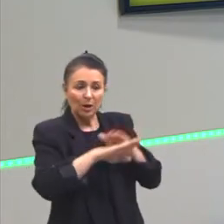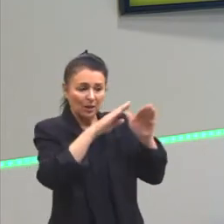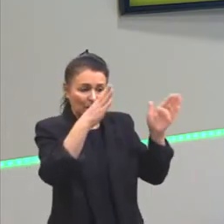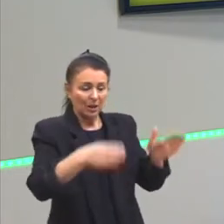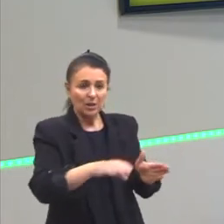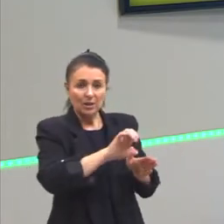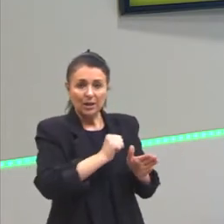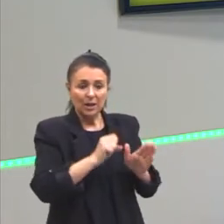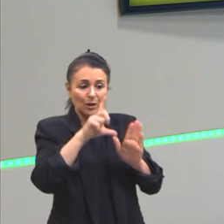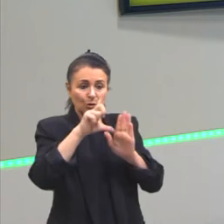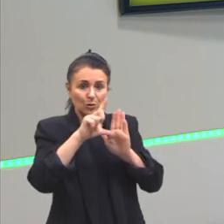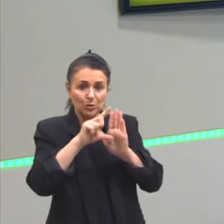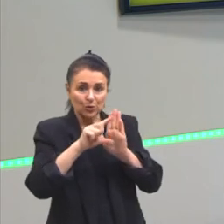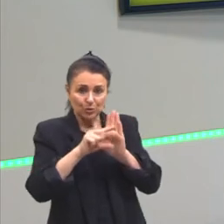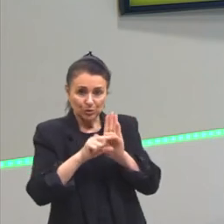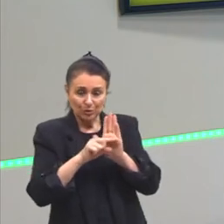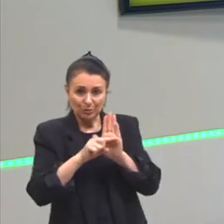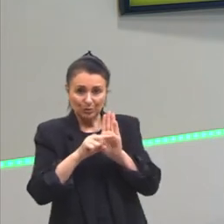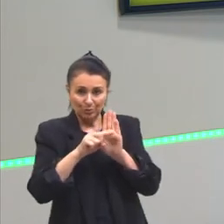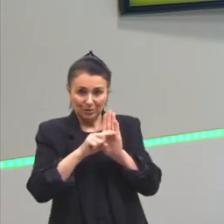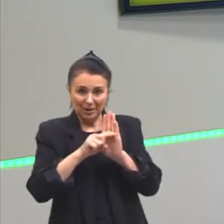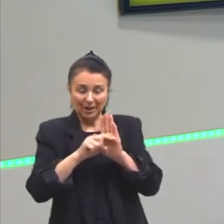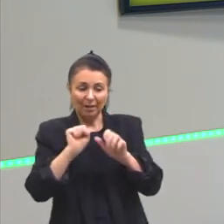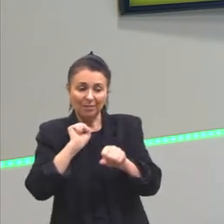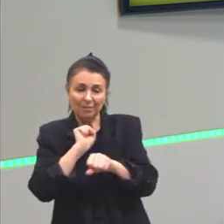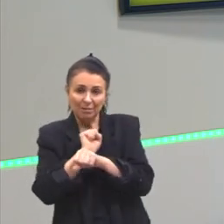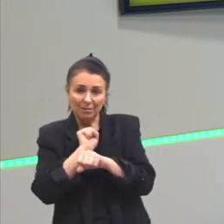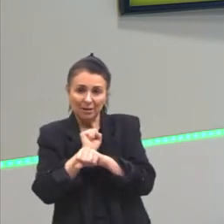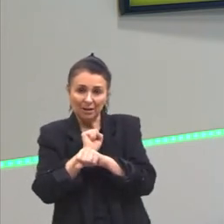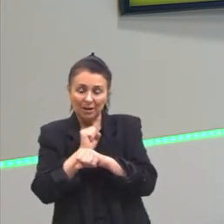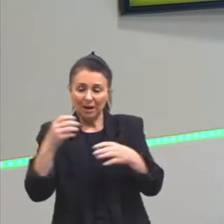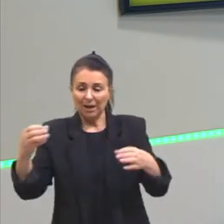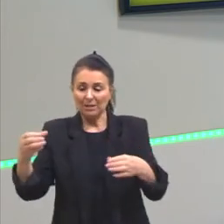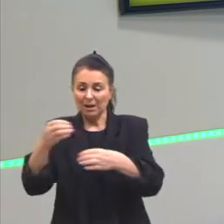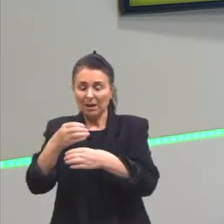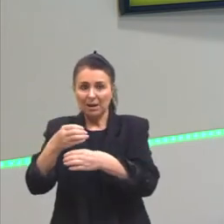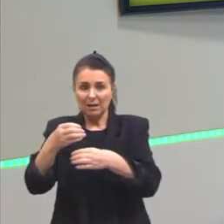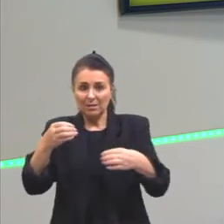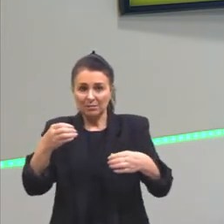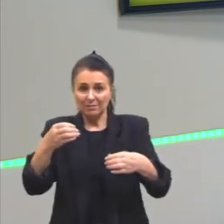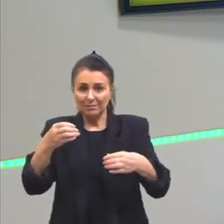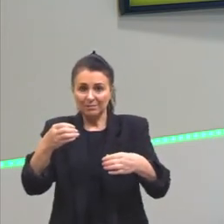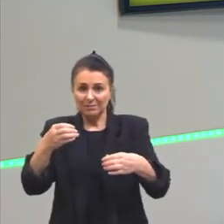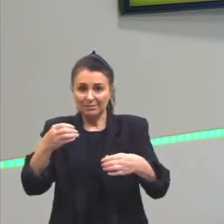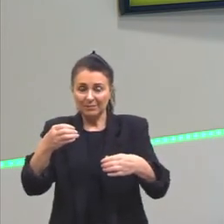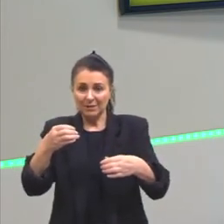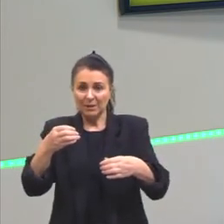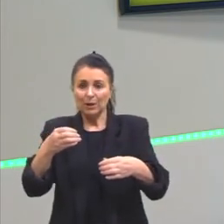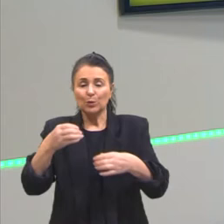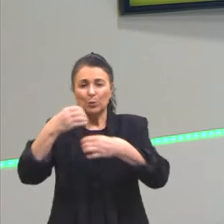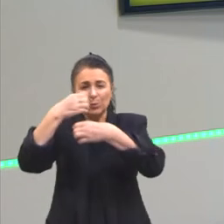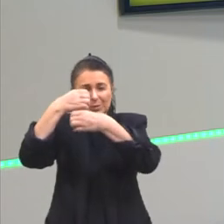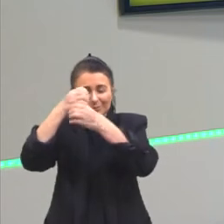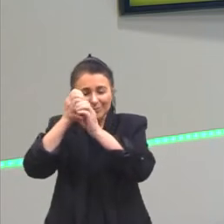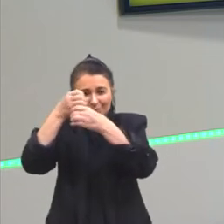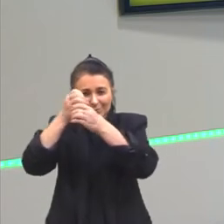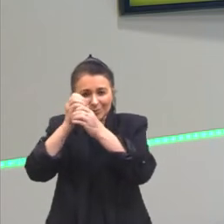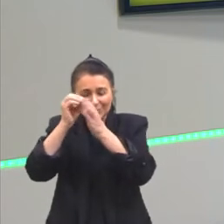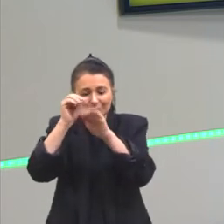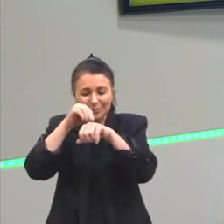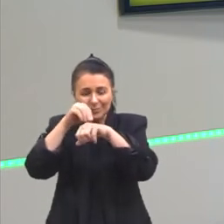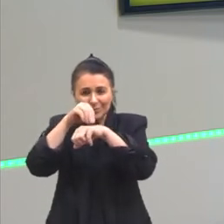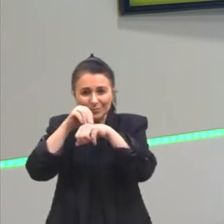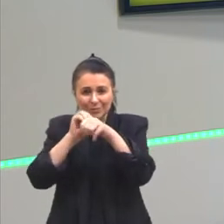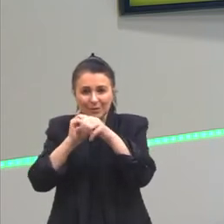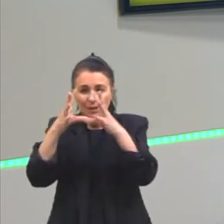de reação. Ela tranca a reação, dá uma paralisada na reação, dos micro-organismos de deterioração de alimentos.